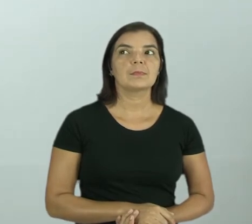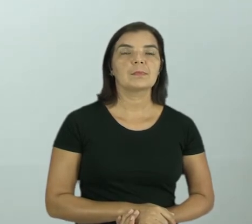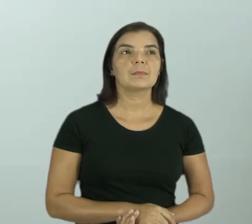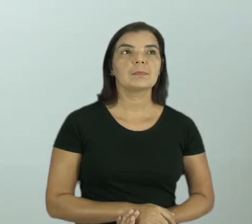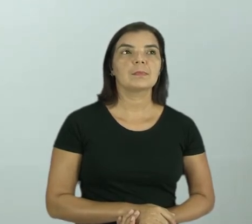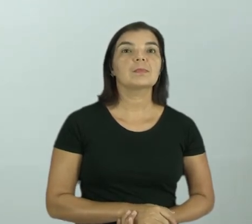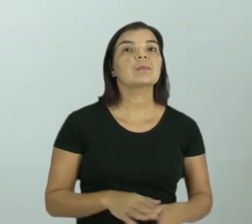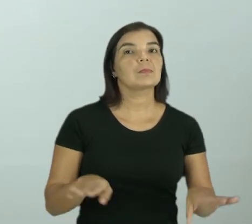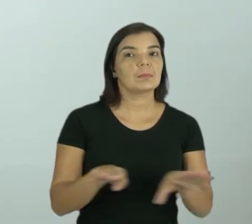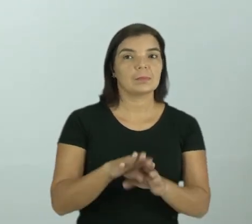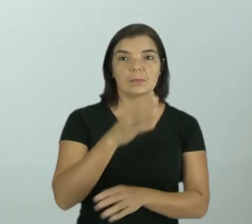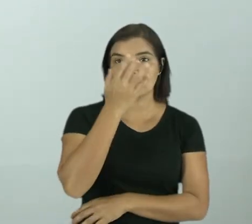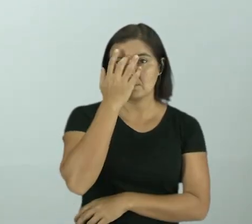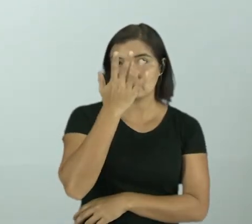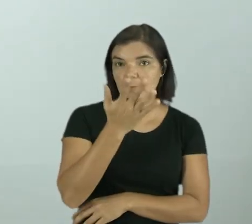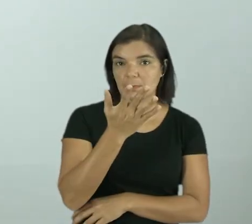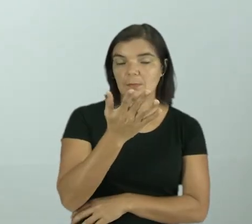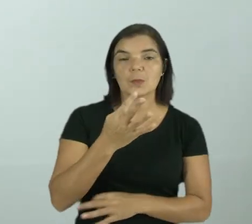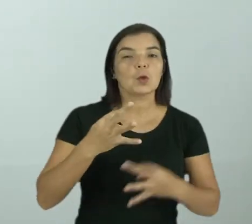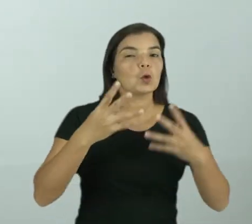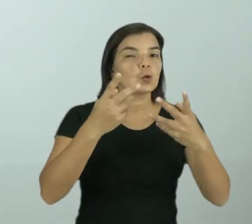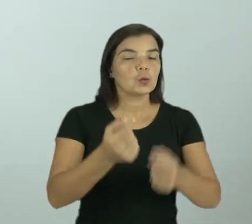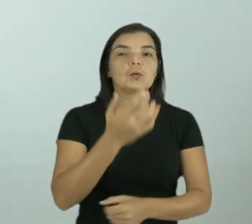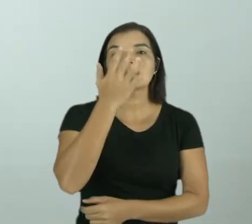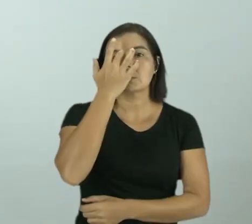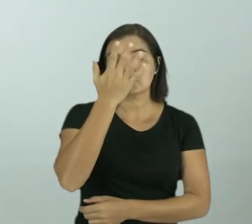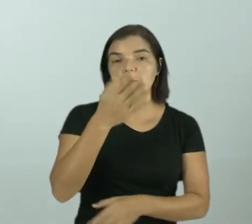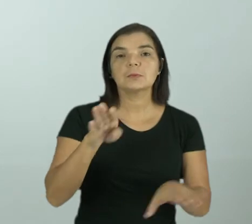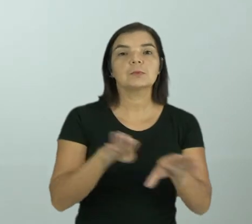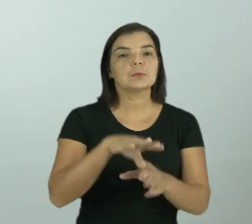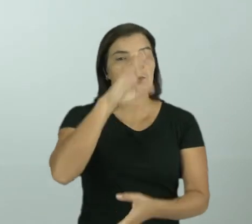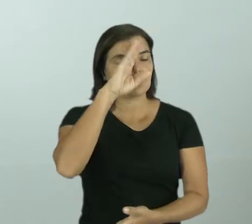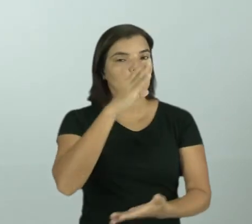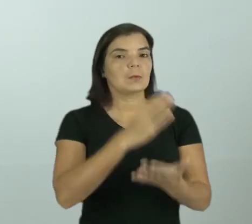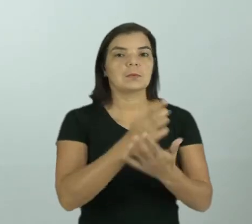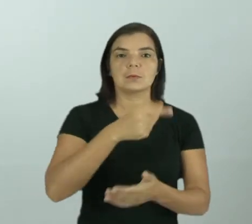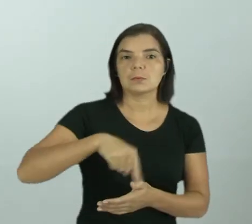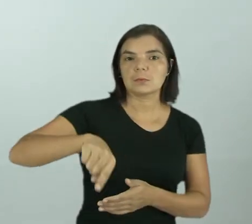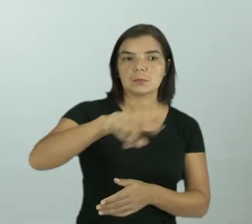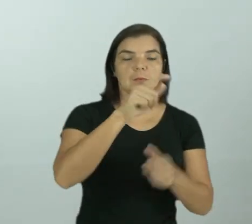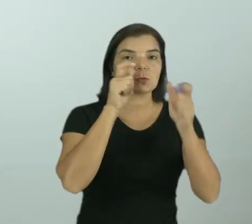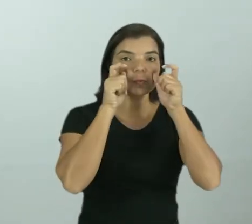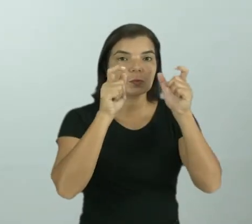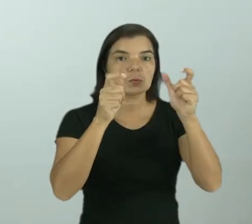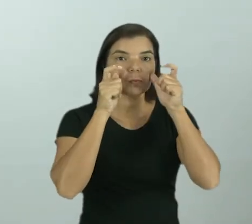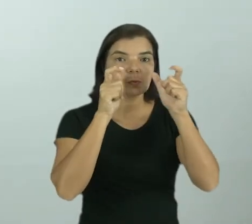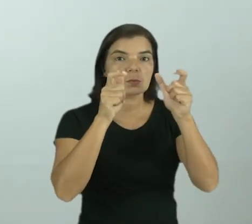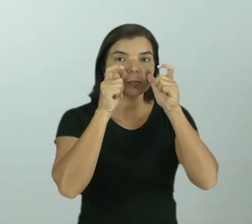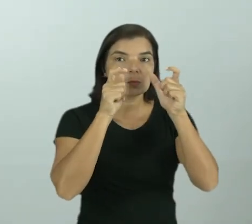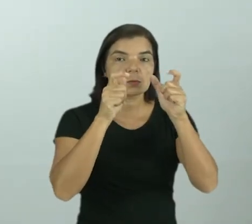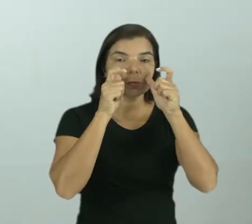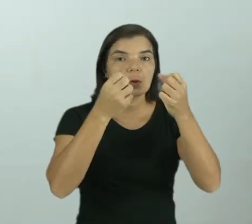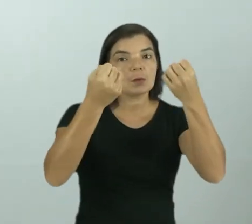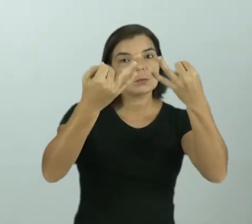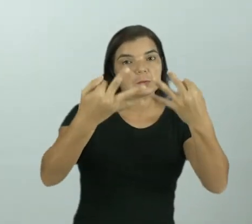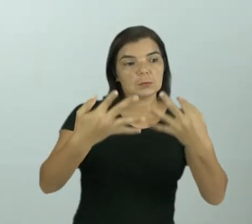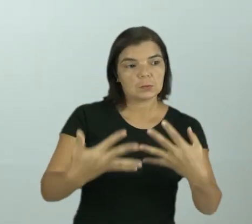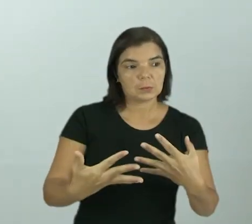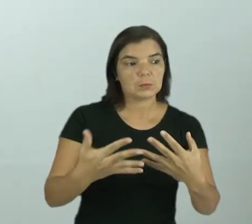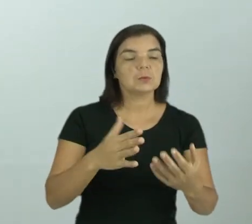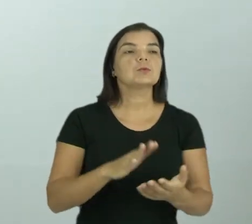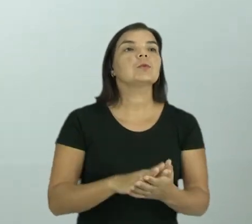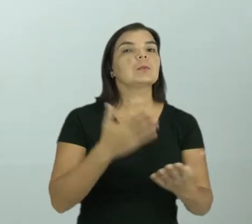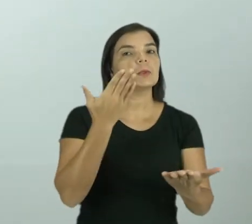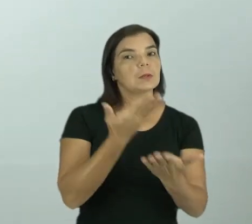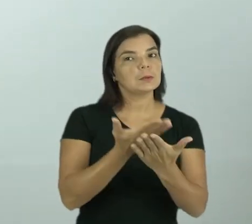Essa também é fácil. Todas são fáceis porque eu acredito que vocês prestaram bem atenção às explicações sobre